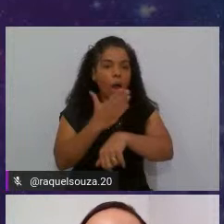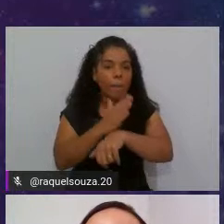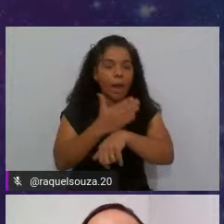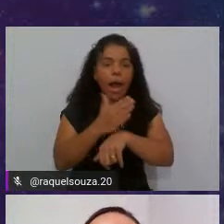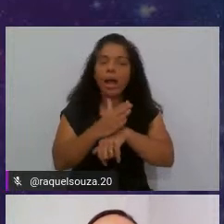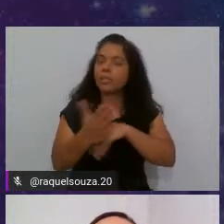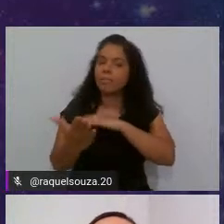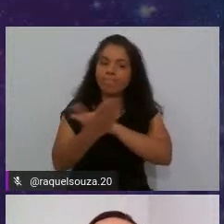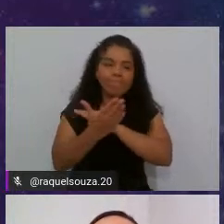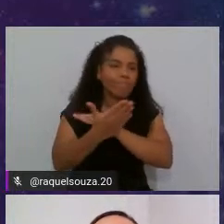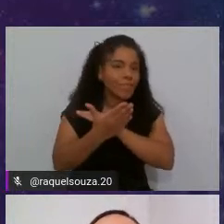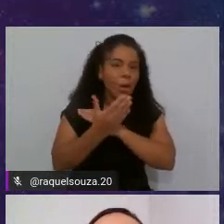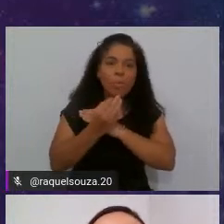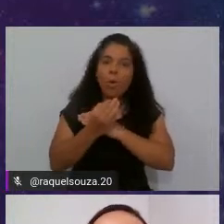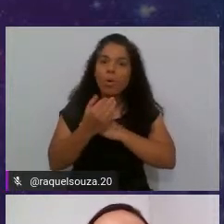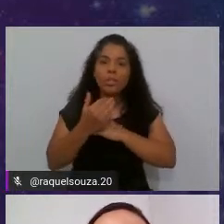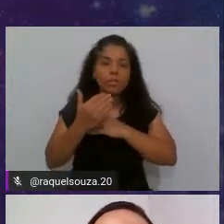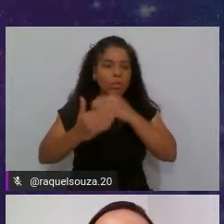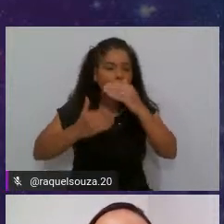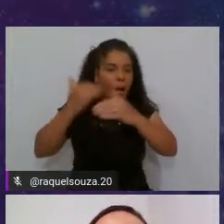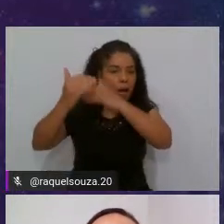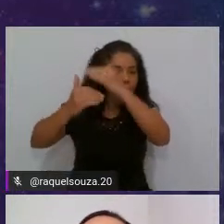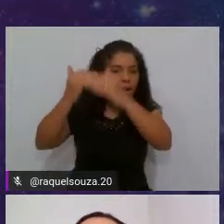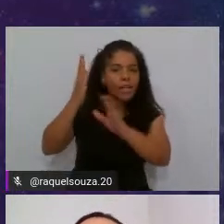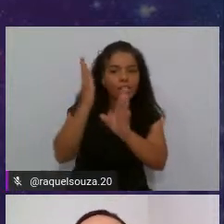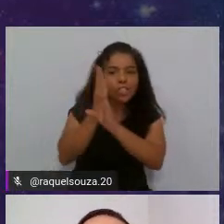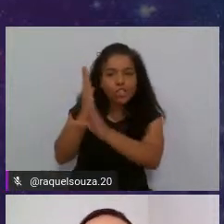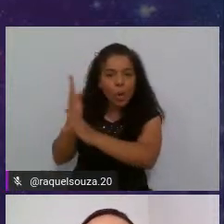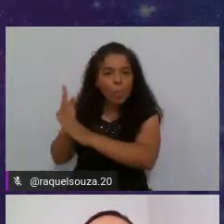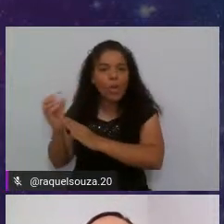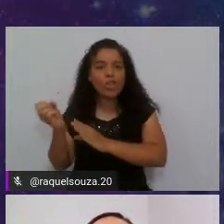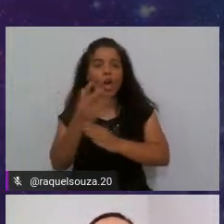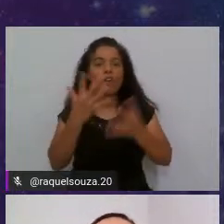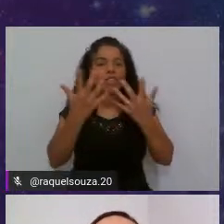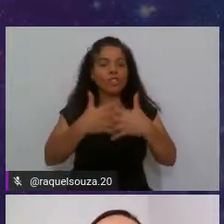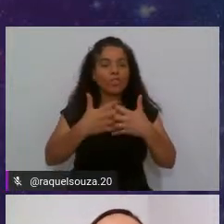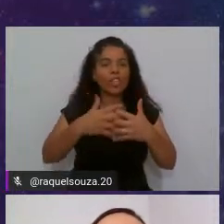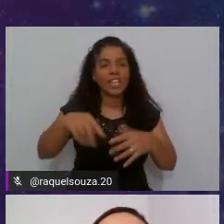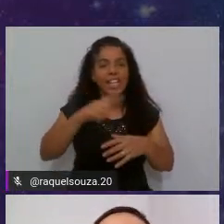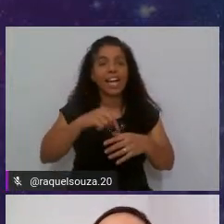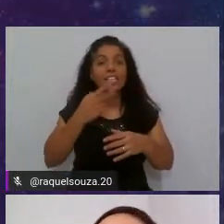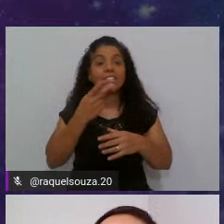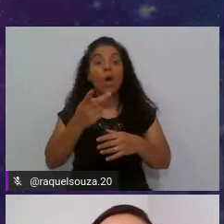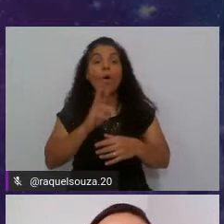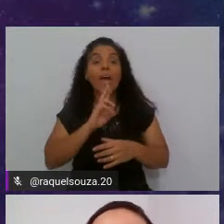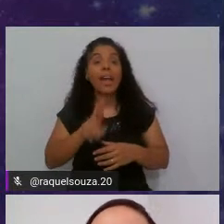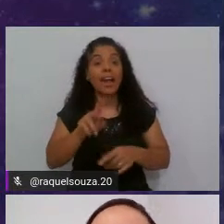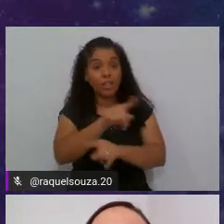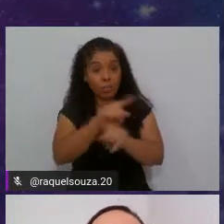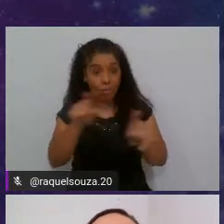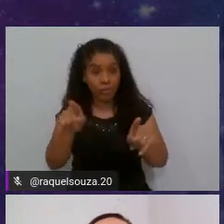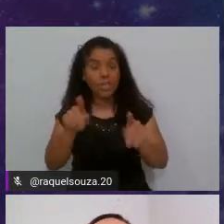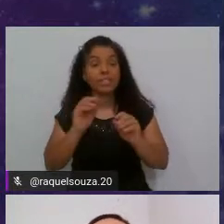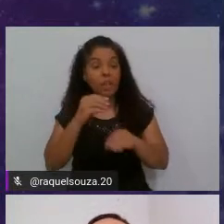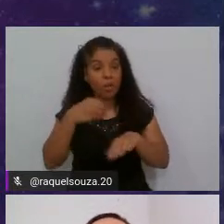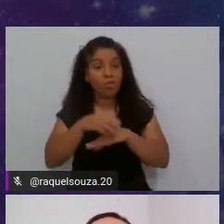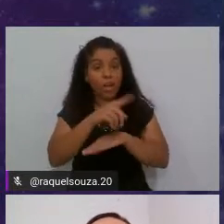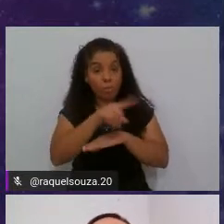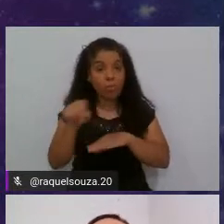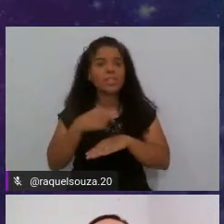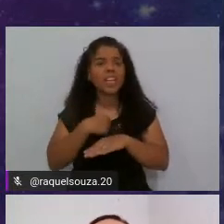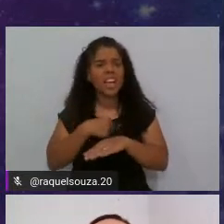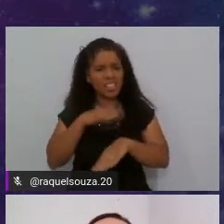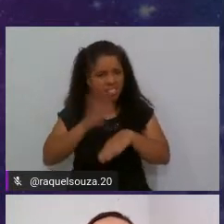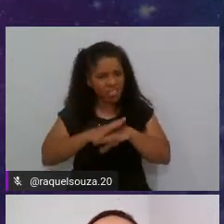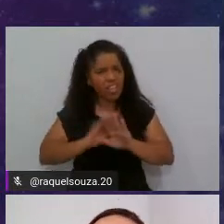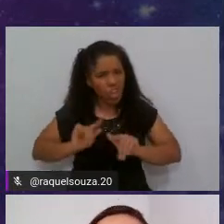ajudou muito no crescimento e descobri novas funcionalidades então o que é eu digo a vocês o é eu deixo de recado para vocês vão atrás se